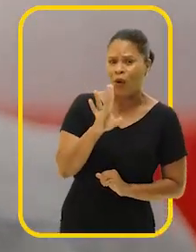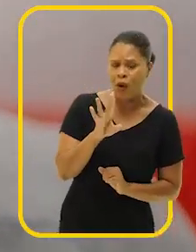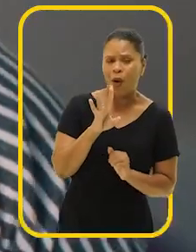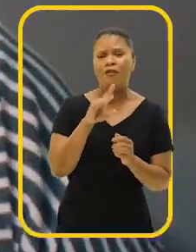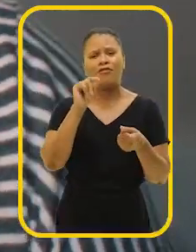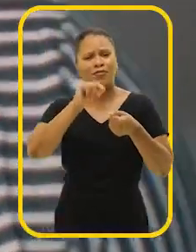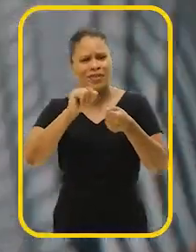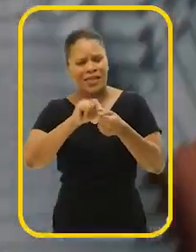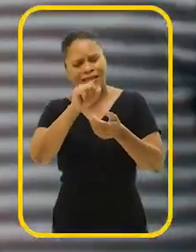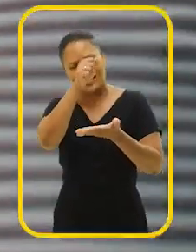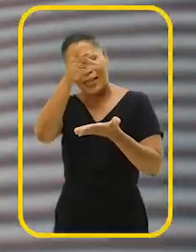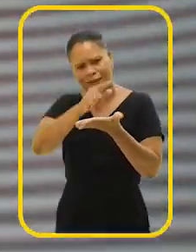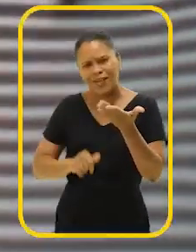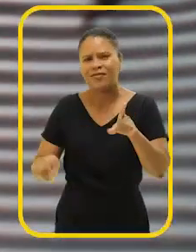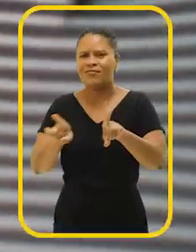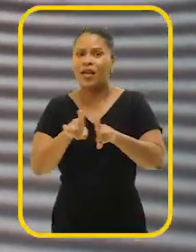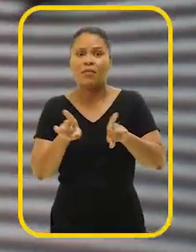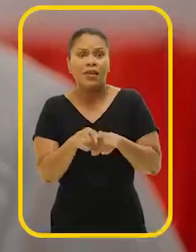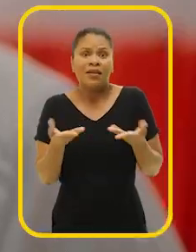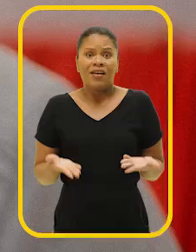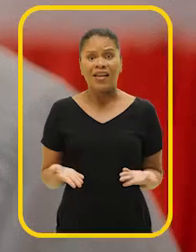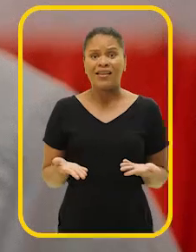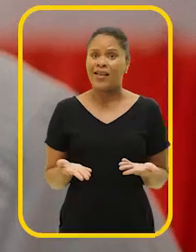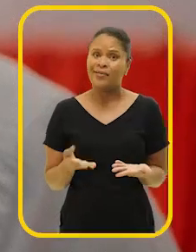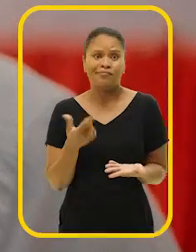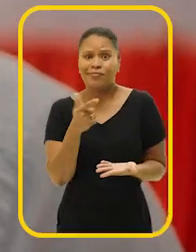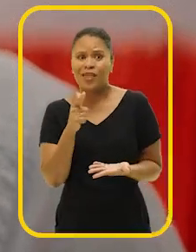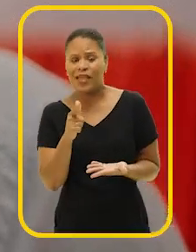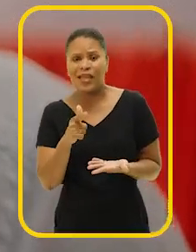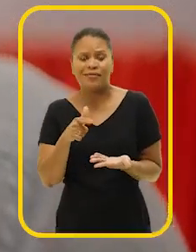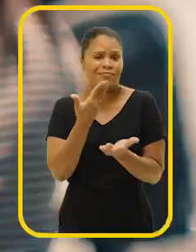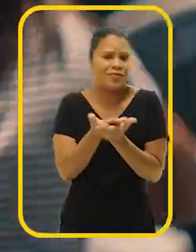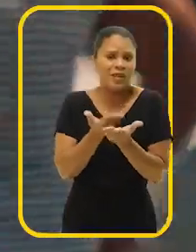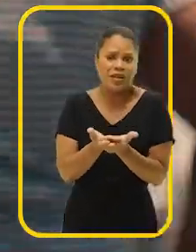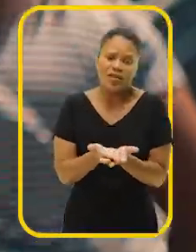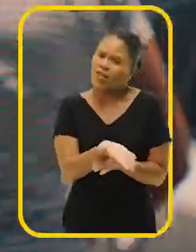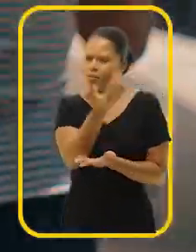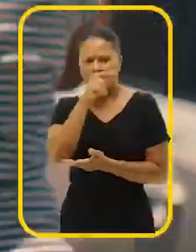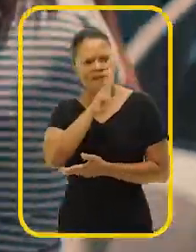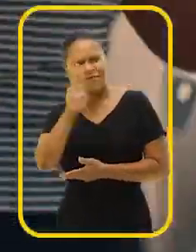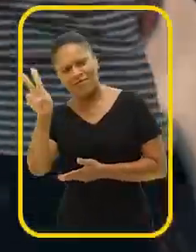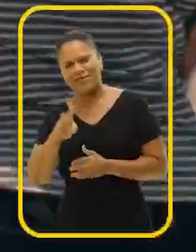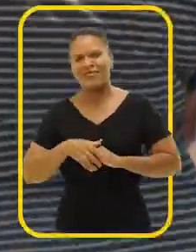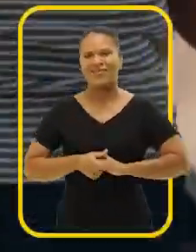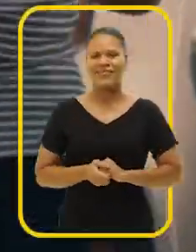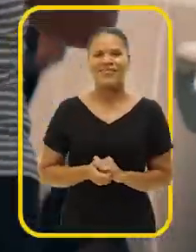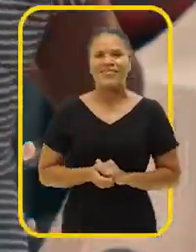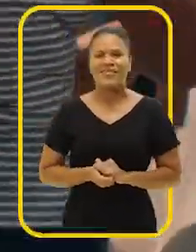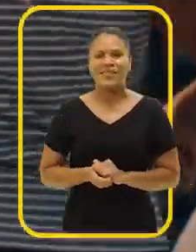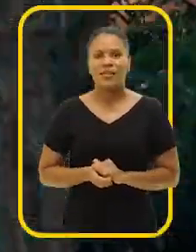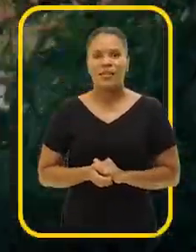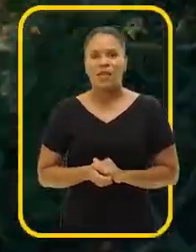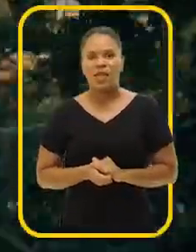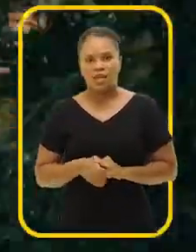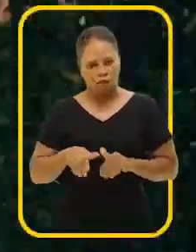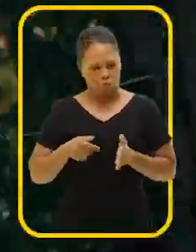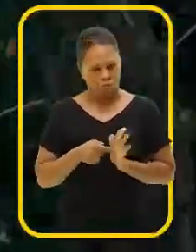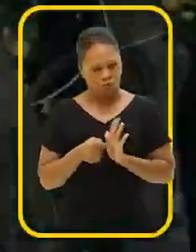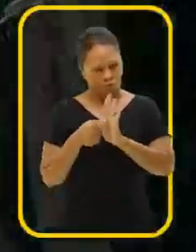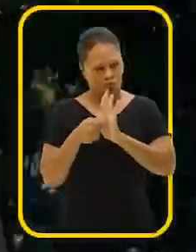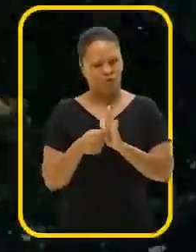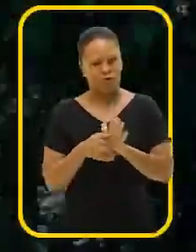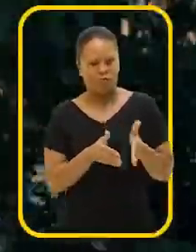que brilho agora? Não tem ninguém a escolha dessa na escola, mas... Tem que ter alguém na escola. Bora lá. Tu me mostra o caminho, tá? É